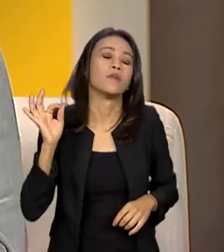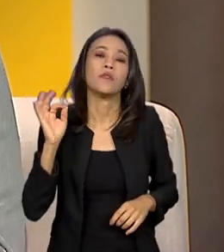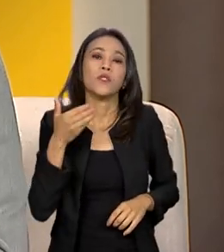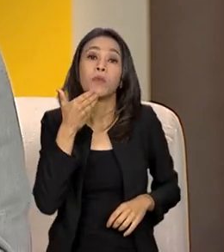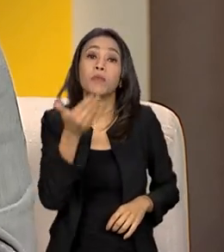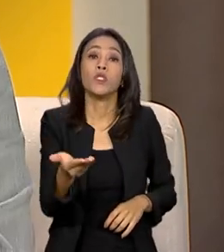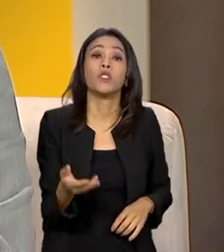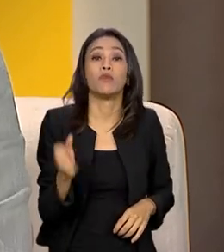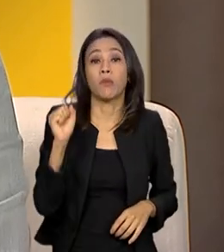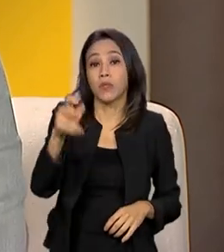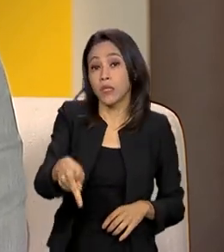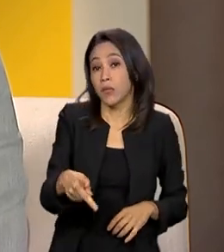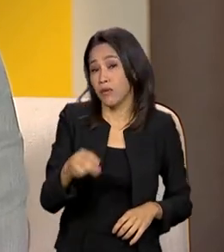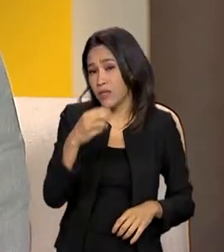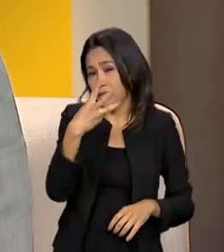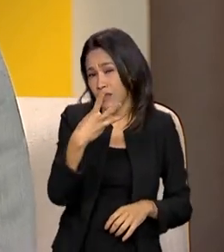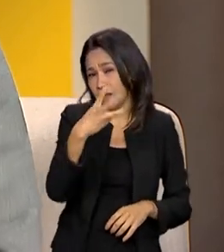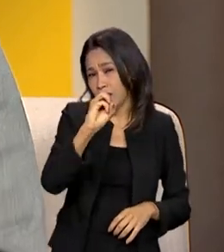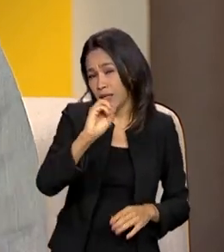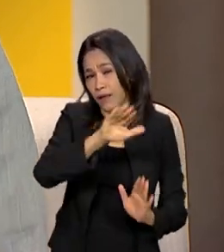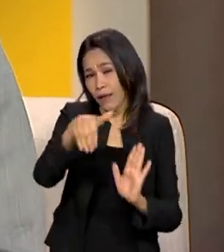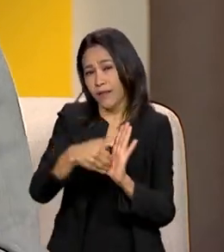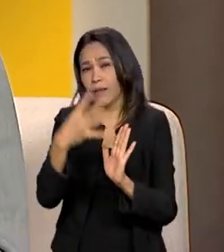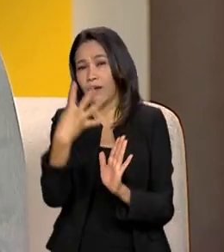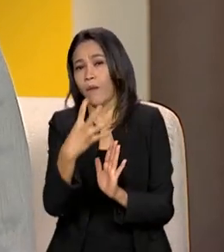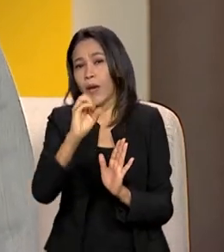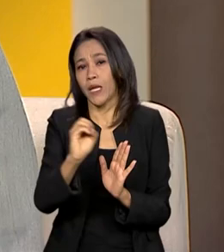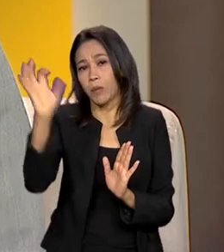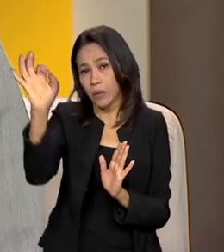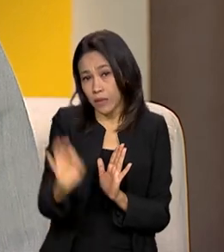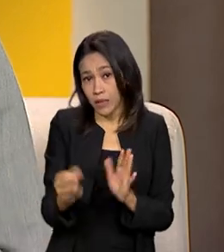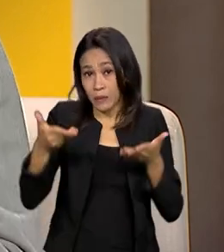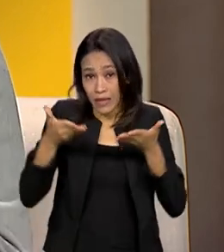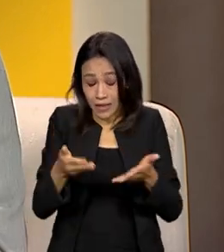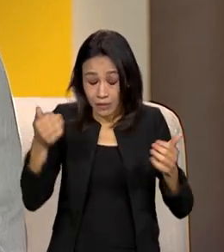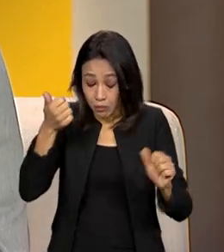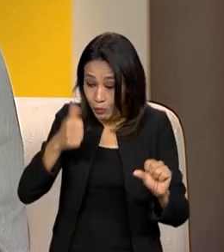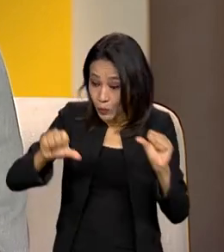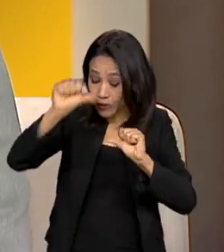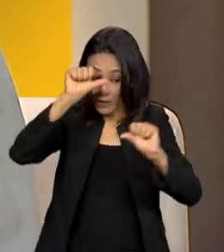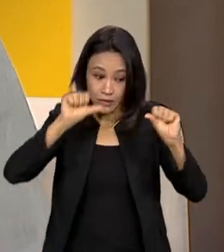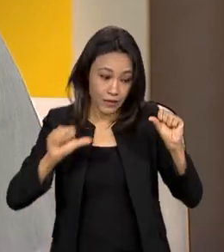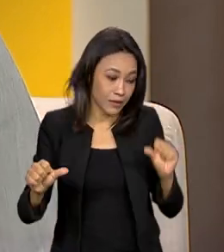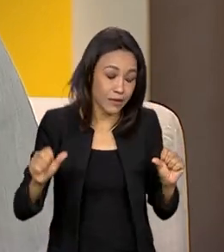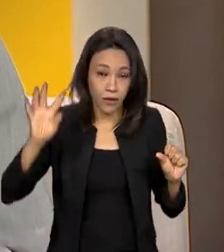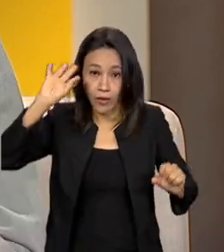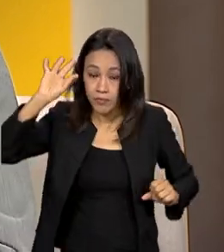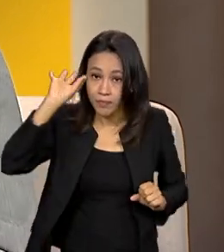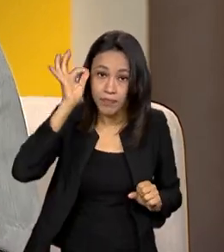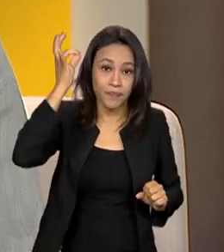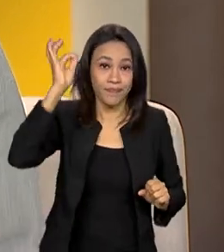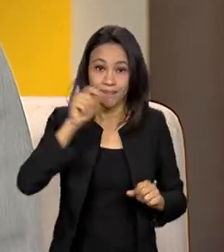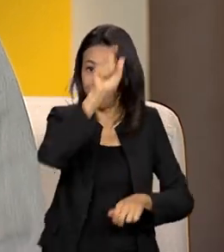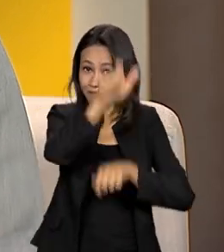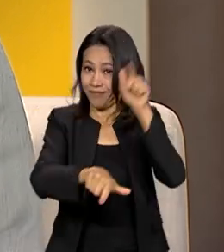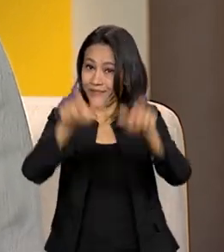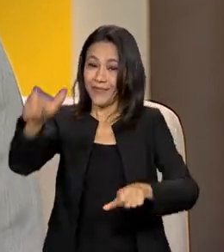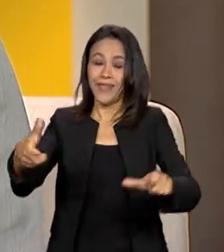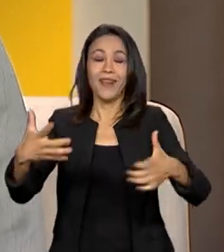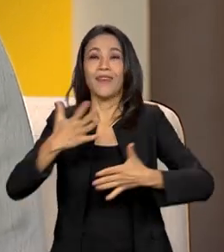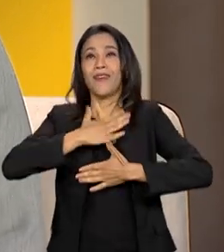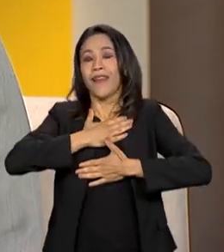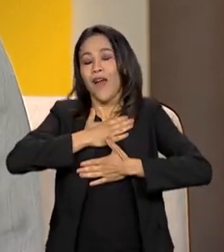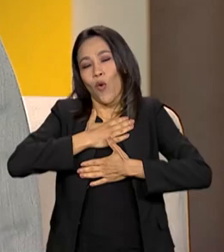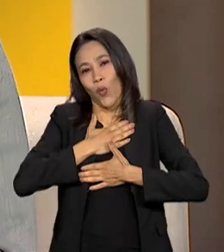que vai de 30% a 40%. Então, essa transformação toda é muito mais agilidade para o cidadão e no final ele fica satisfeito